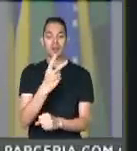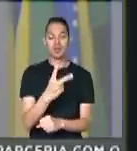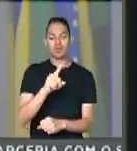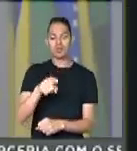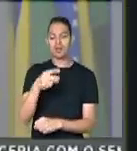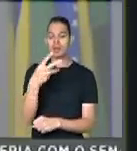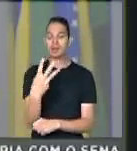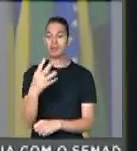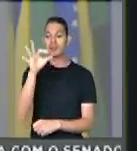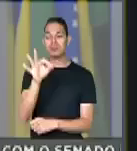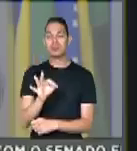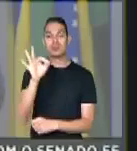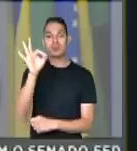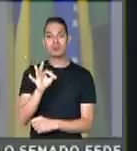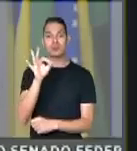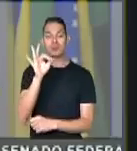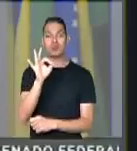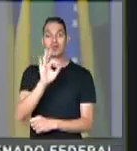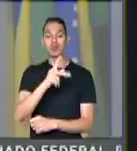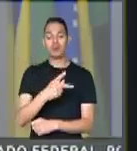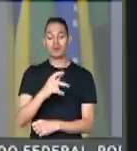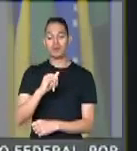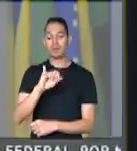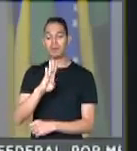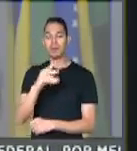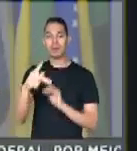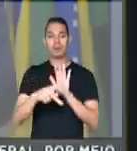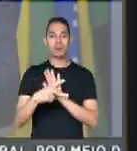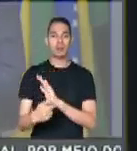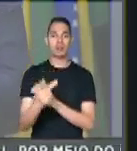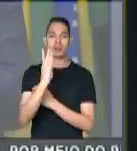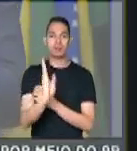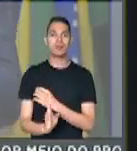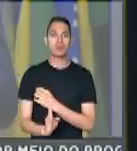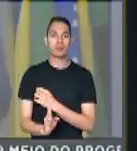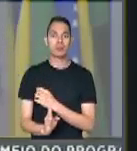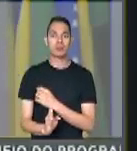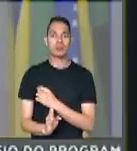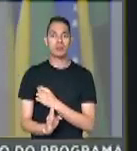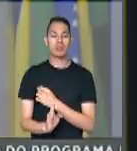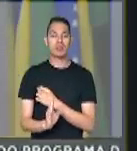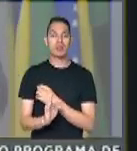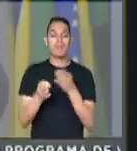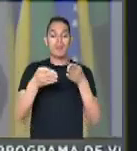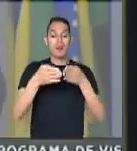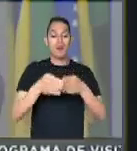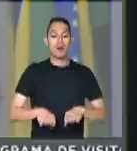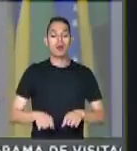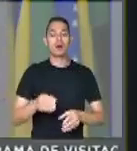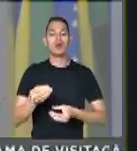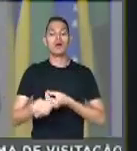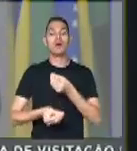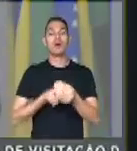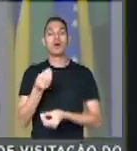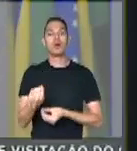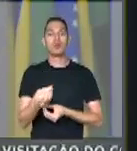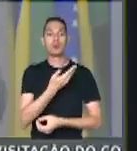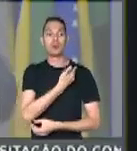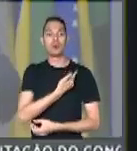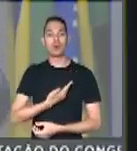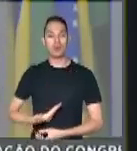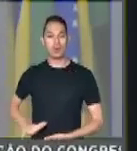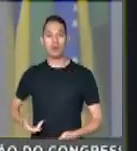,3% do nosso PIB. E para compensar isto, o governo